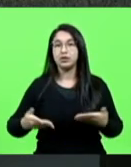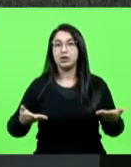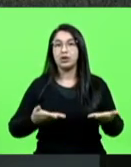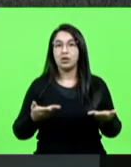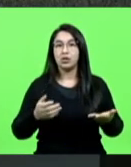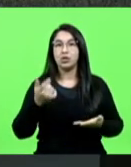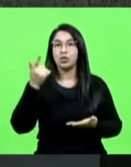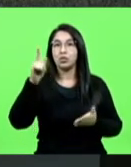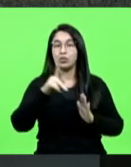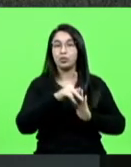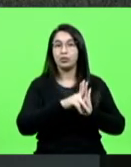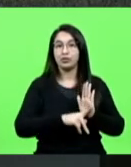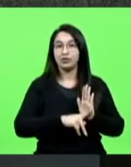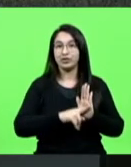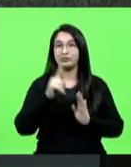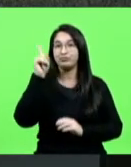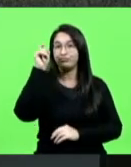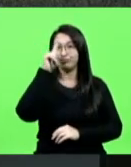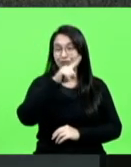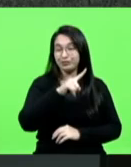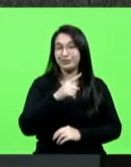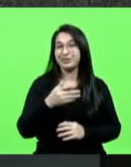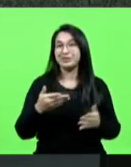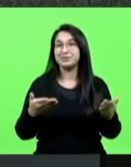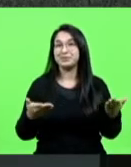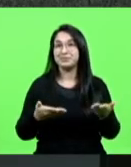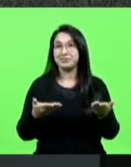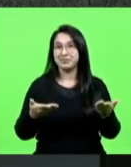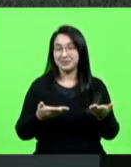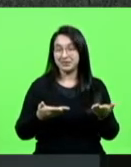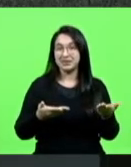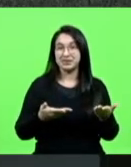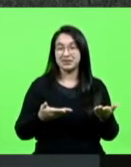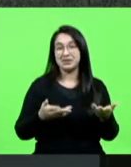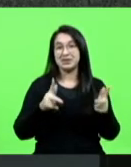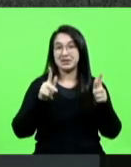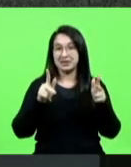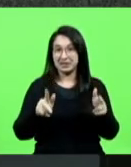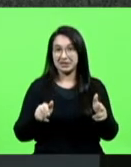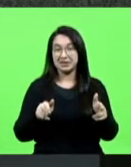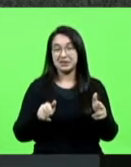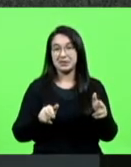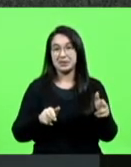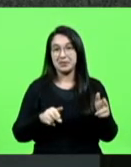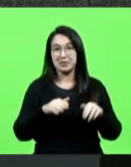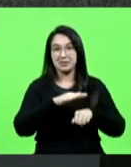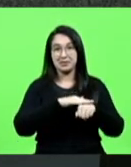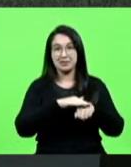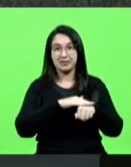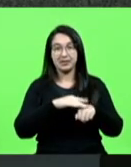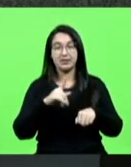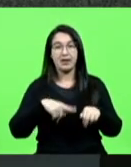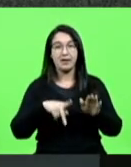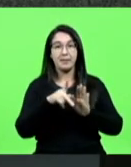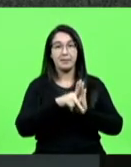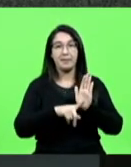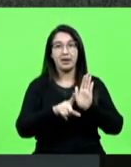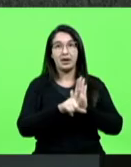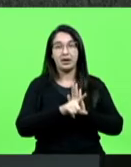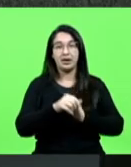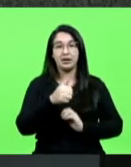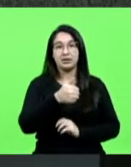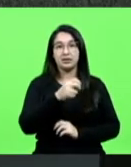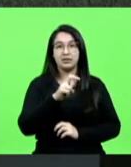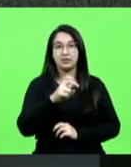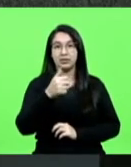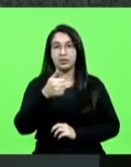polêmico que está na mesma direção do que nós acabamos de debater nesse momento. E trata-se do PL 151